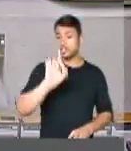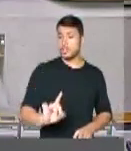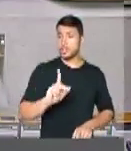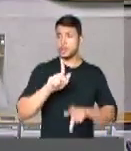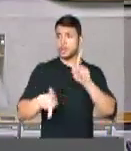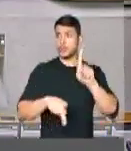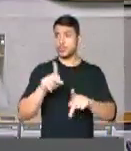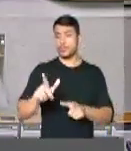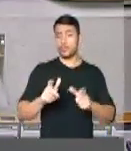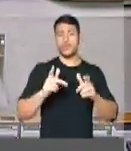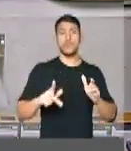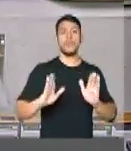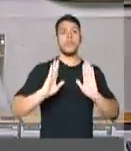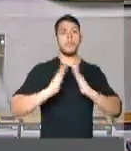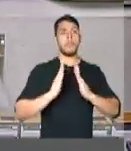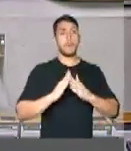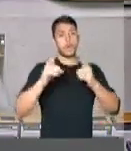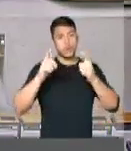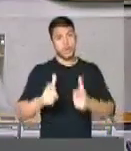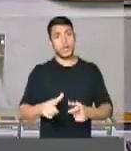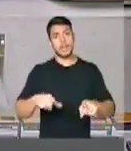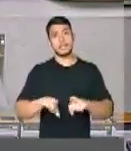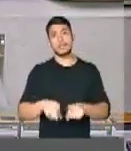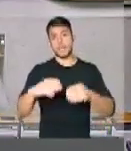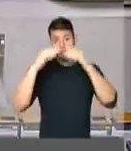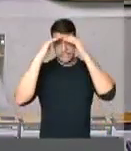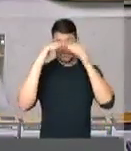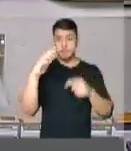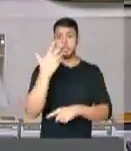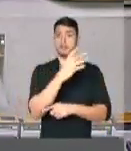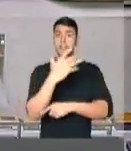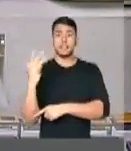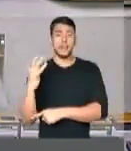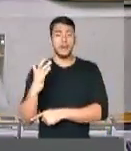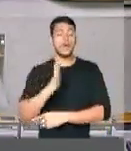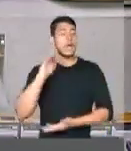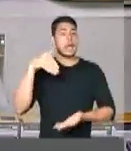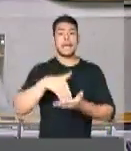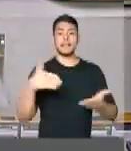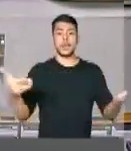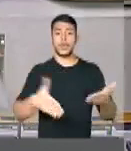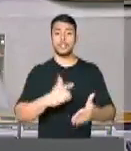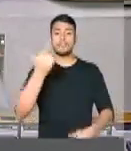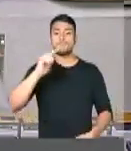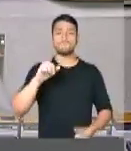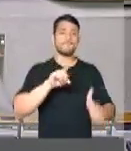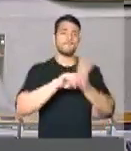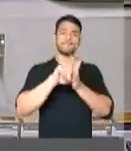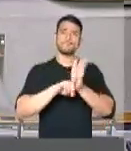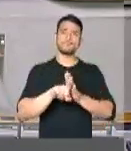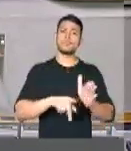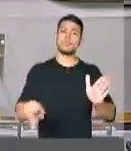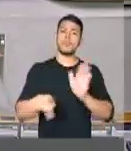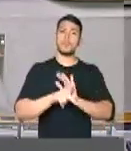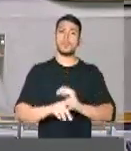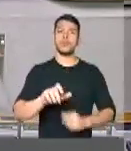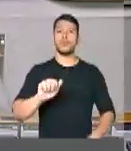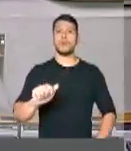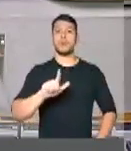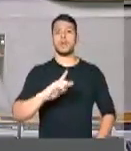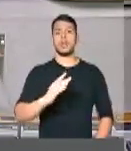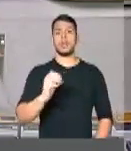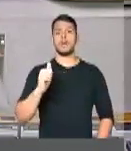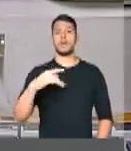e que se respeite também a questão ambiental. Até hoje não foi feito estudo de impacto ambiental em relação ao